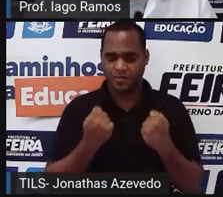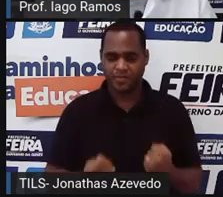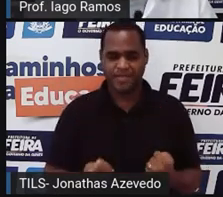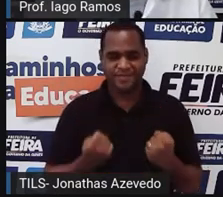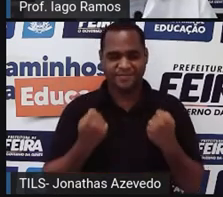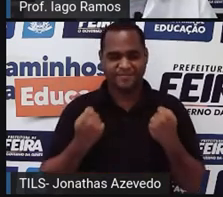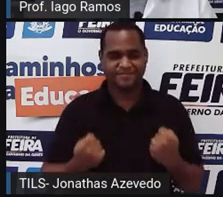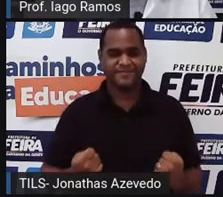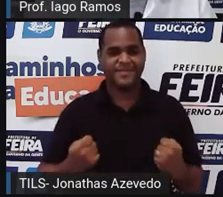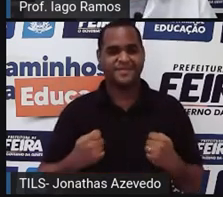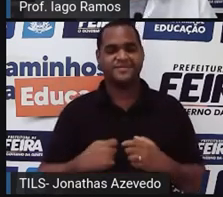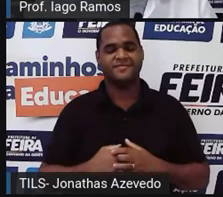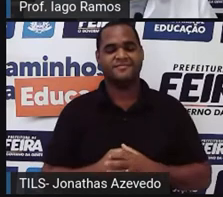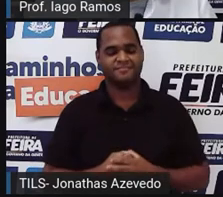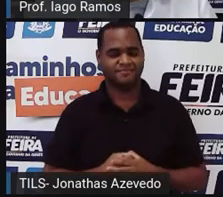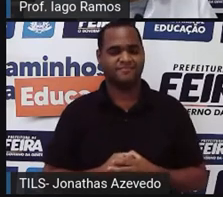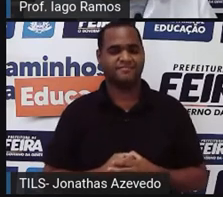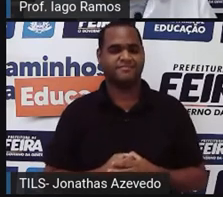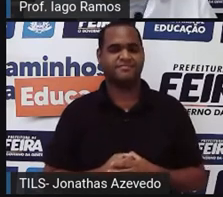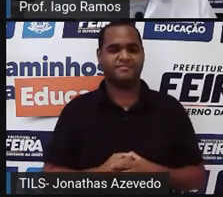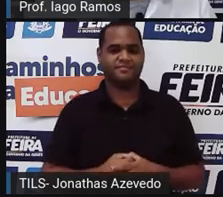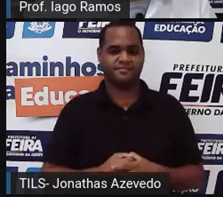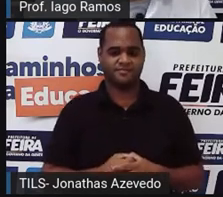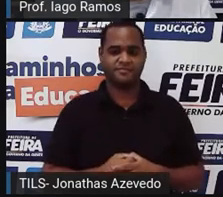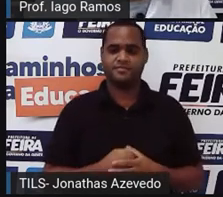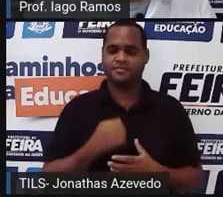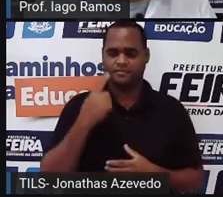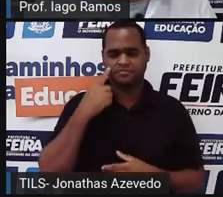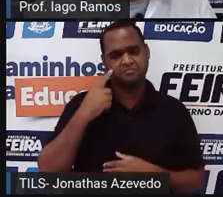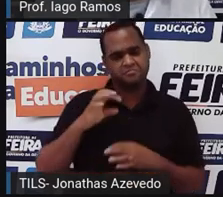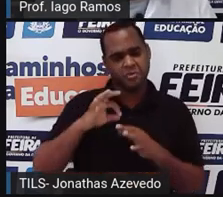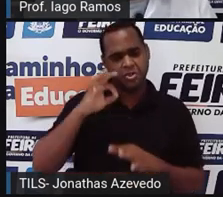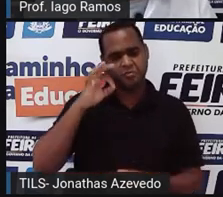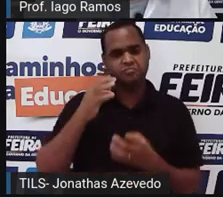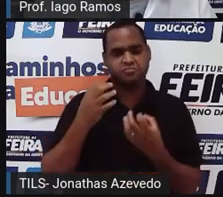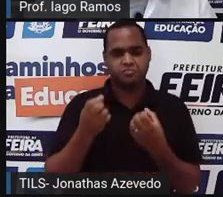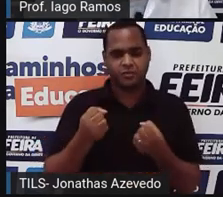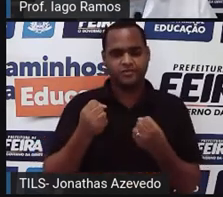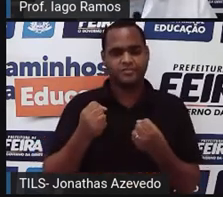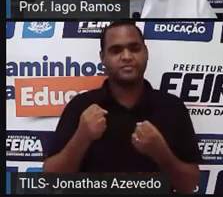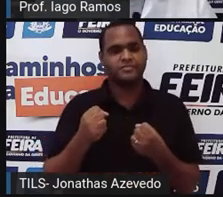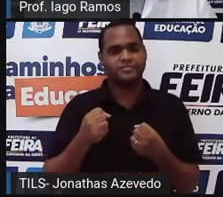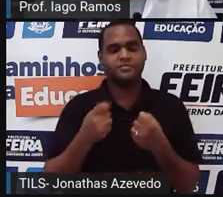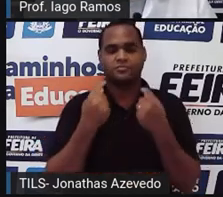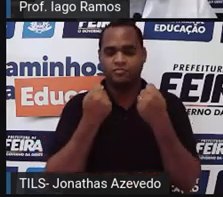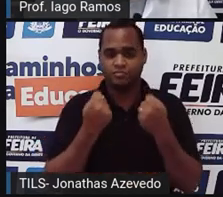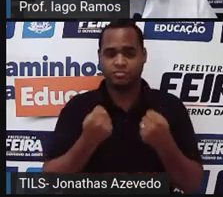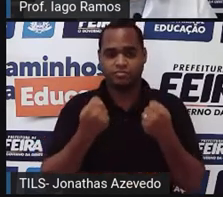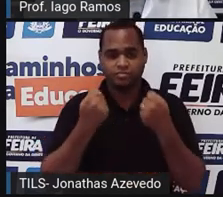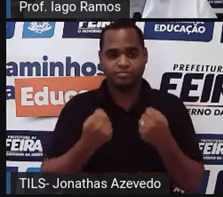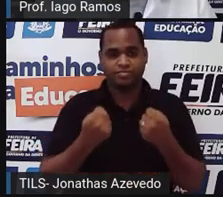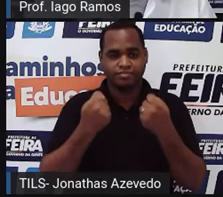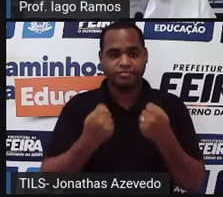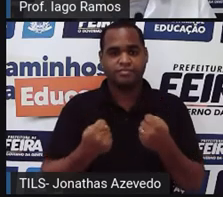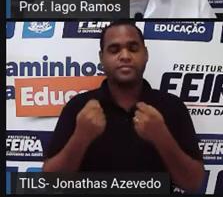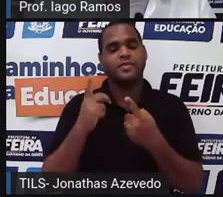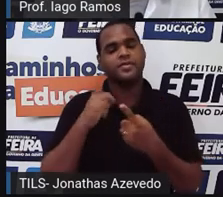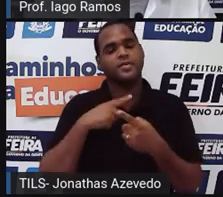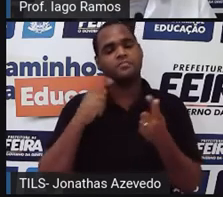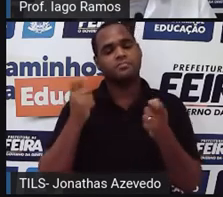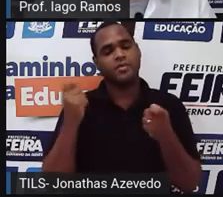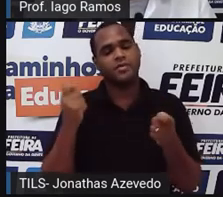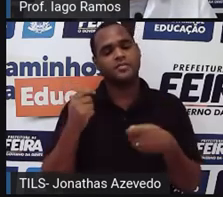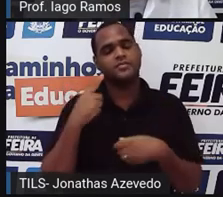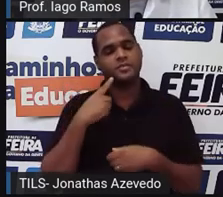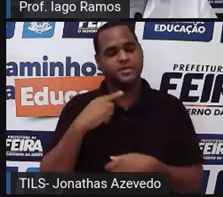corporal, a sua massa corporal é uma medida. Se é medida, a sua massa corporal vai ser chamada